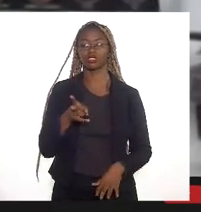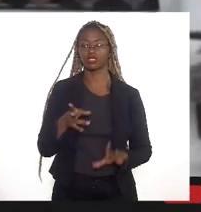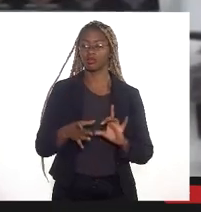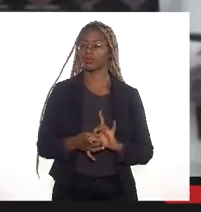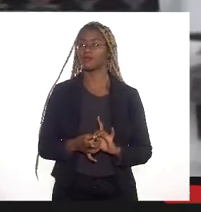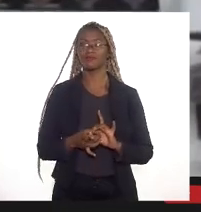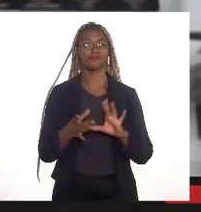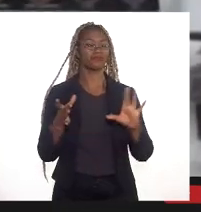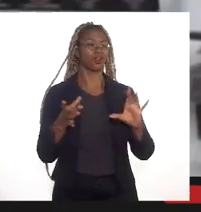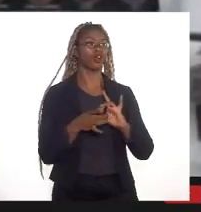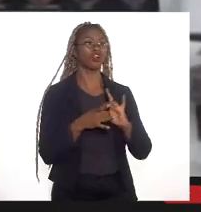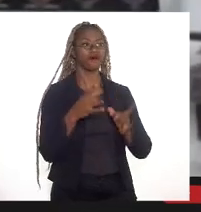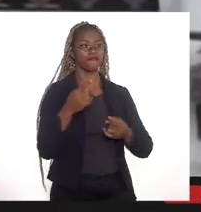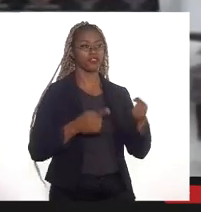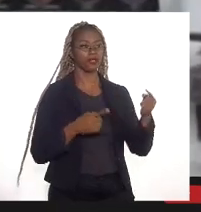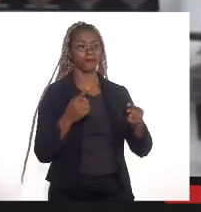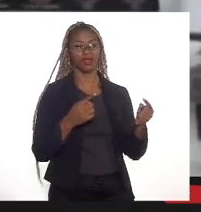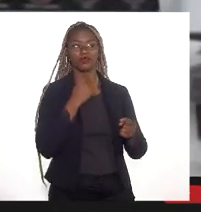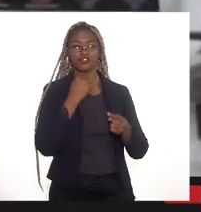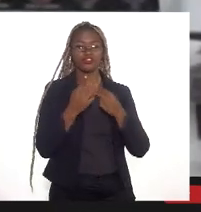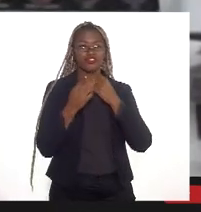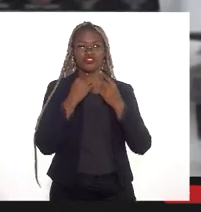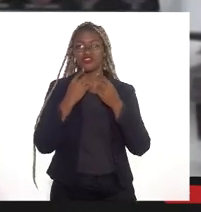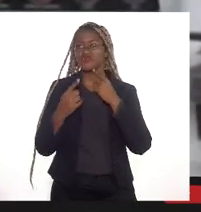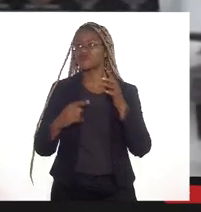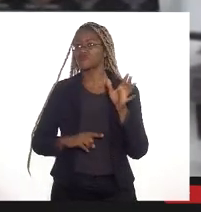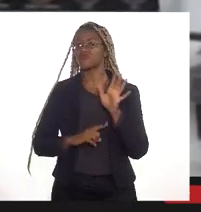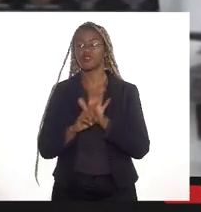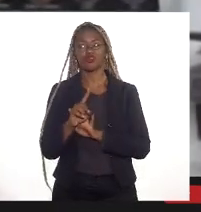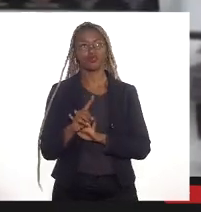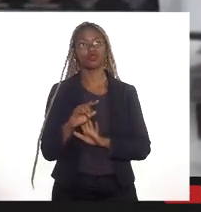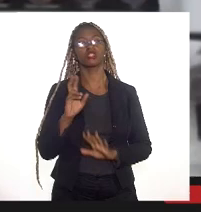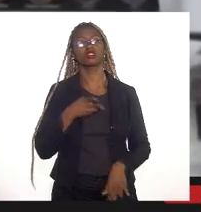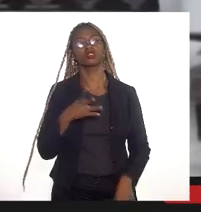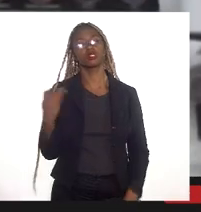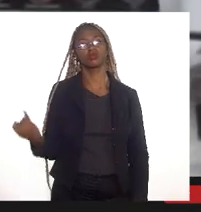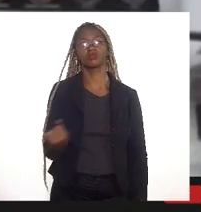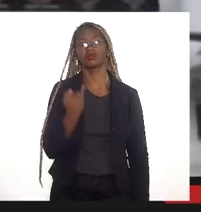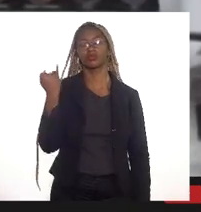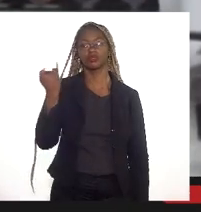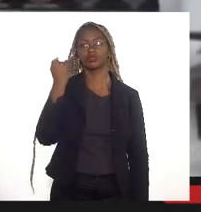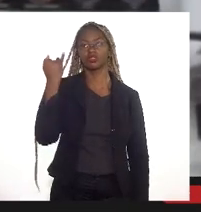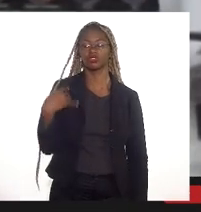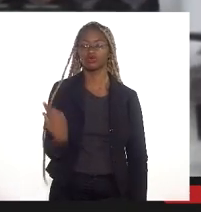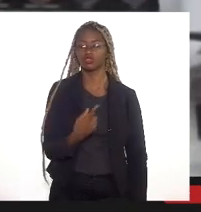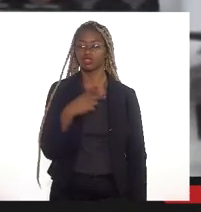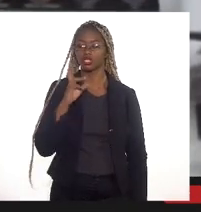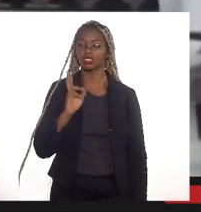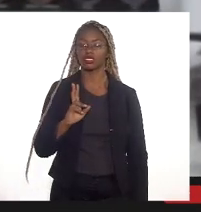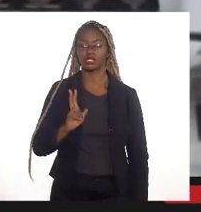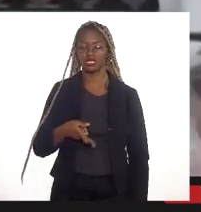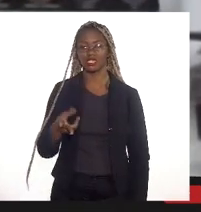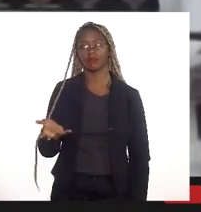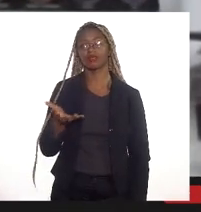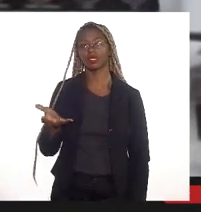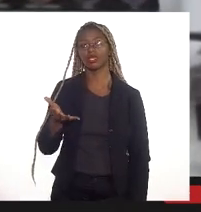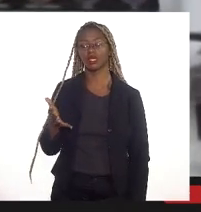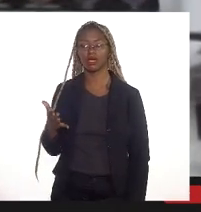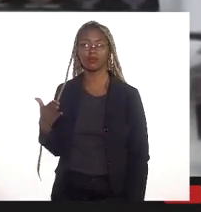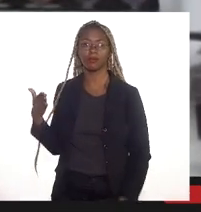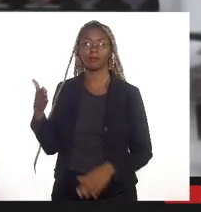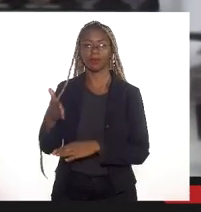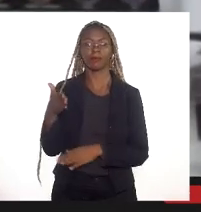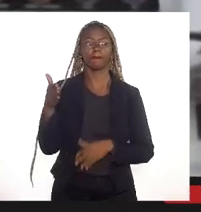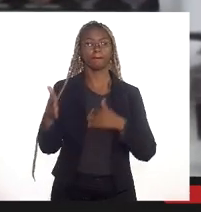disposição para qualquer dúvida sabe é sempre importante a gente faz questão de participar de todas as próximas